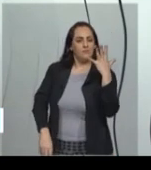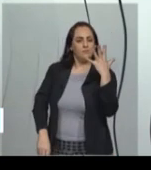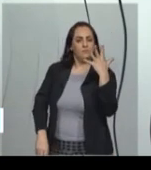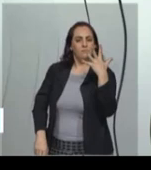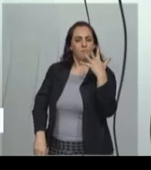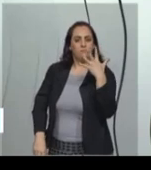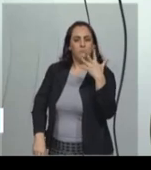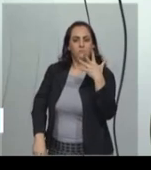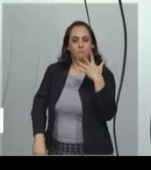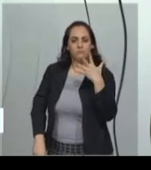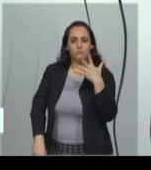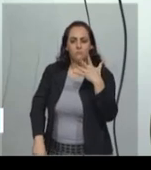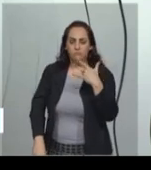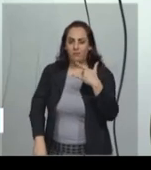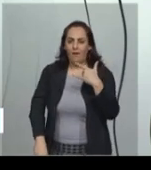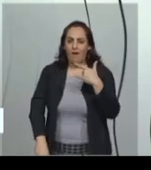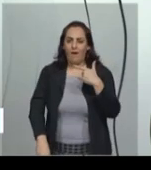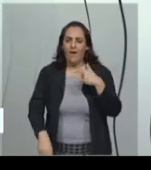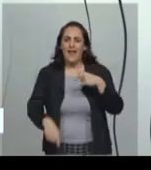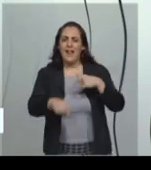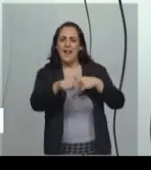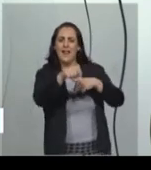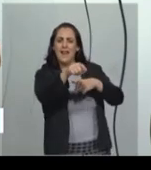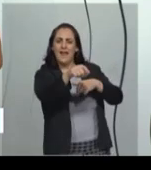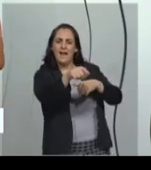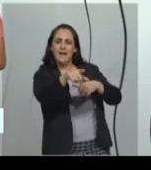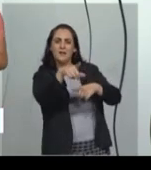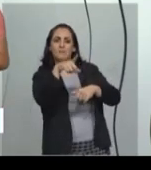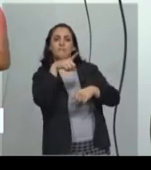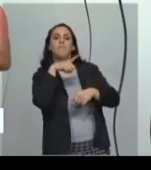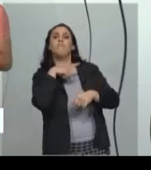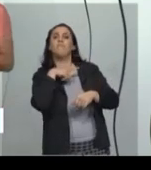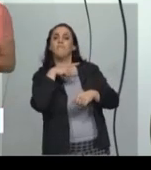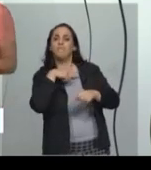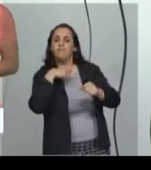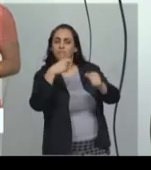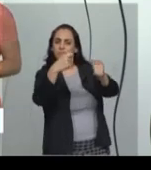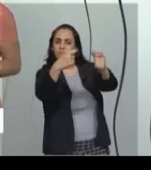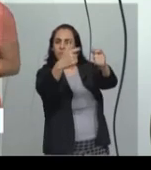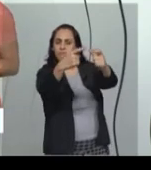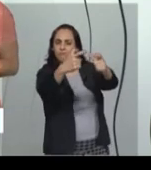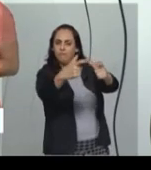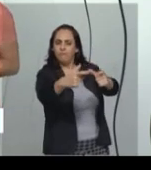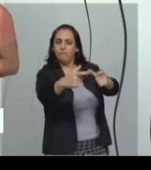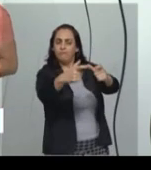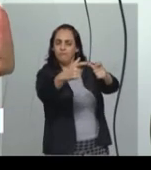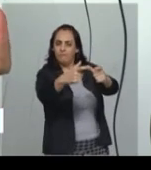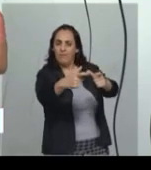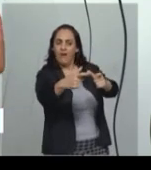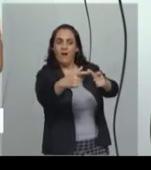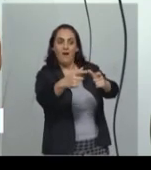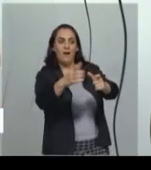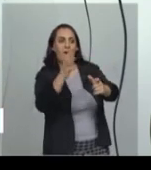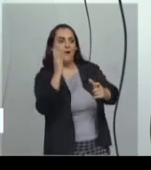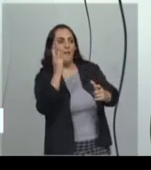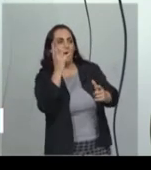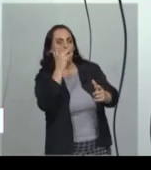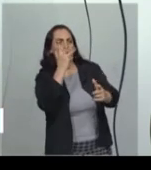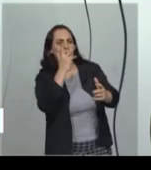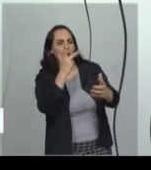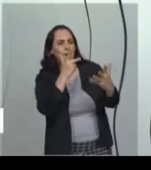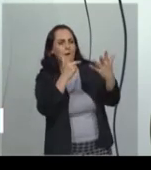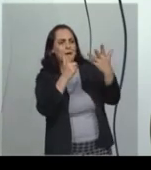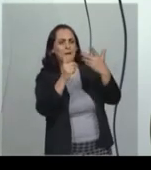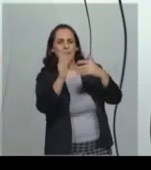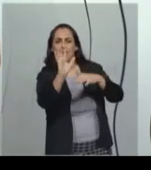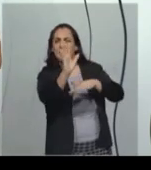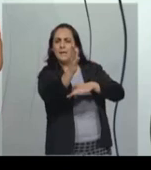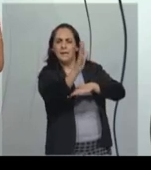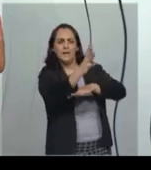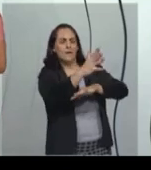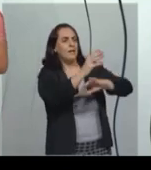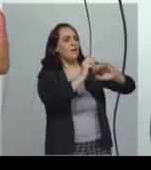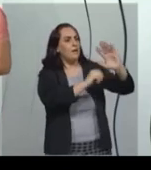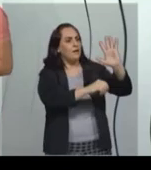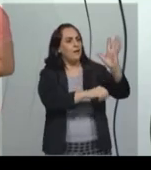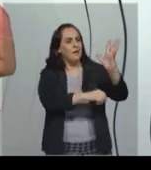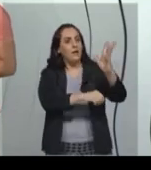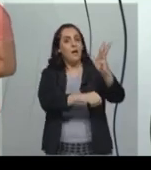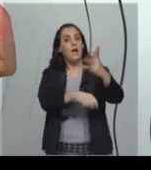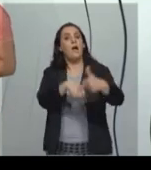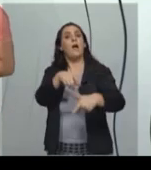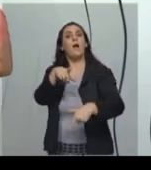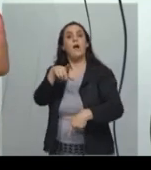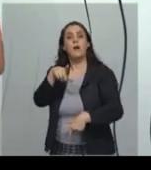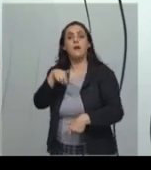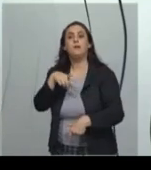pedaço do parque municipal, é uma área bastante arborizada na cidade. É uma coisa que eu gosto? Sim. Por que que eu